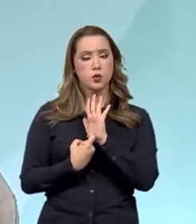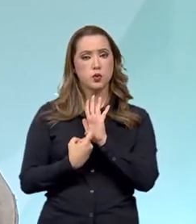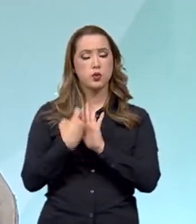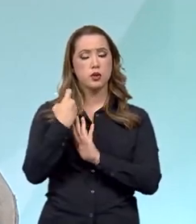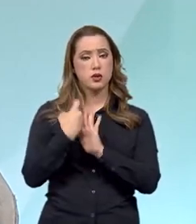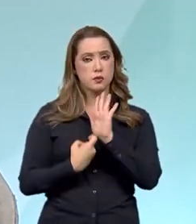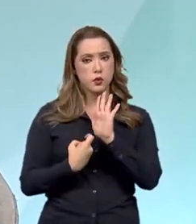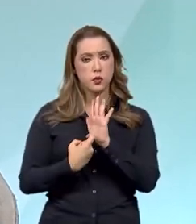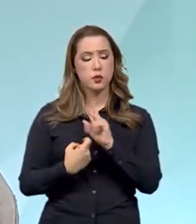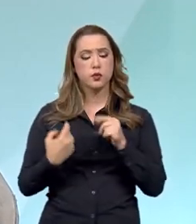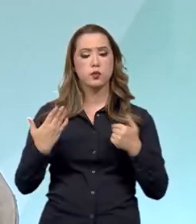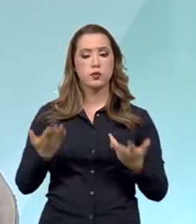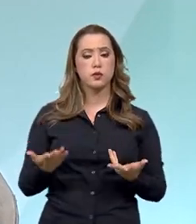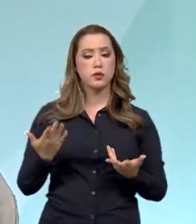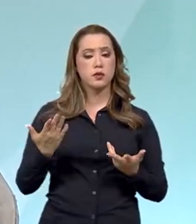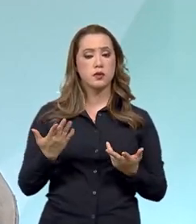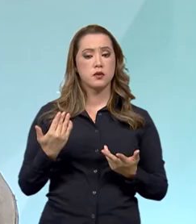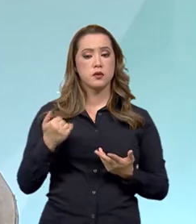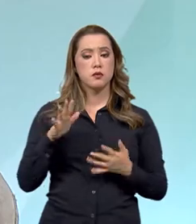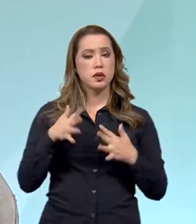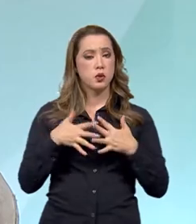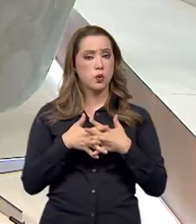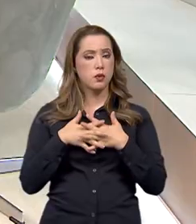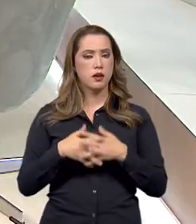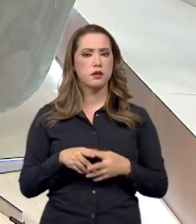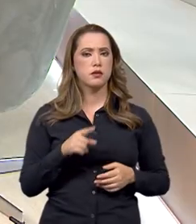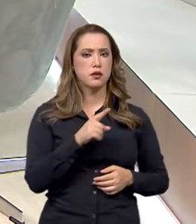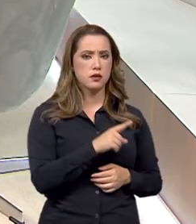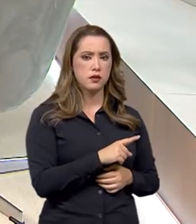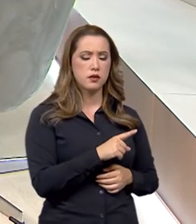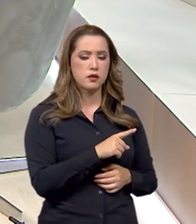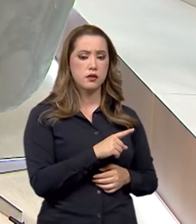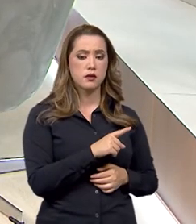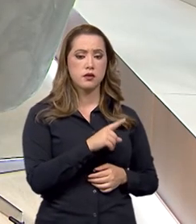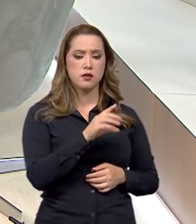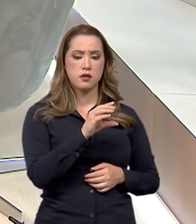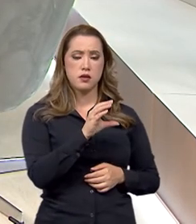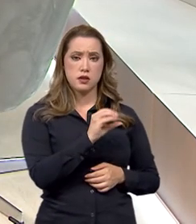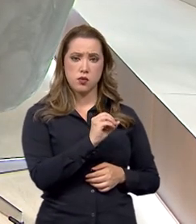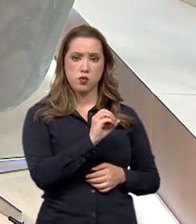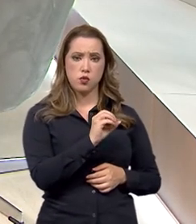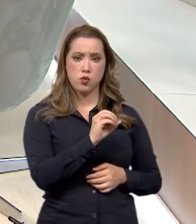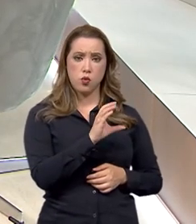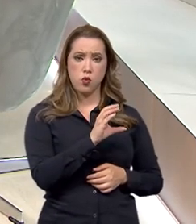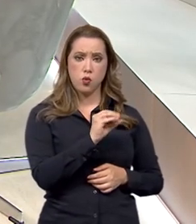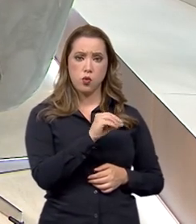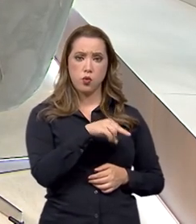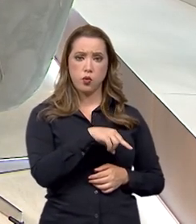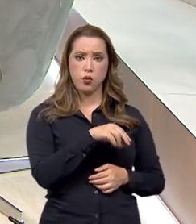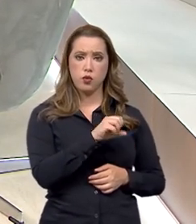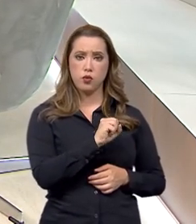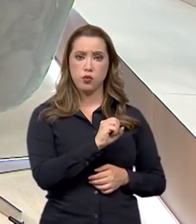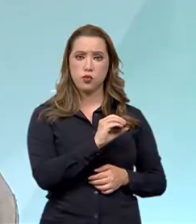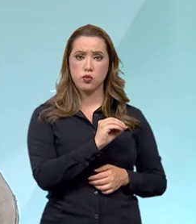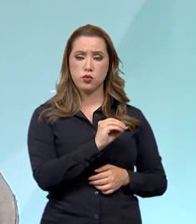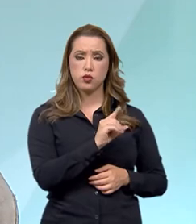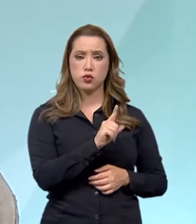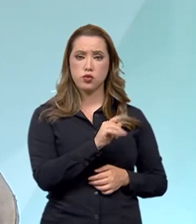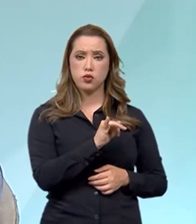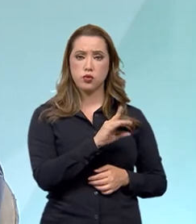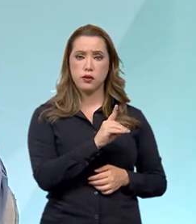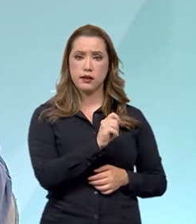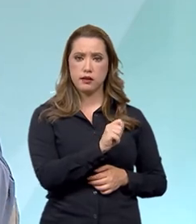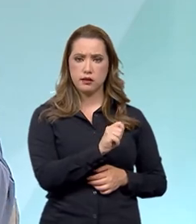sistema tributário mais complexo. E esse é o Consolida? Esse daí é o Consolida. O Consolida, primeiro, o ele fez? Ele